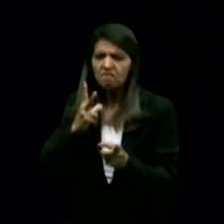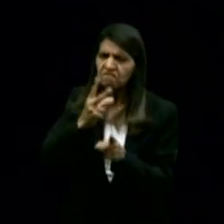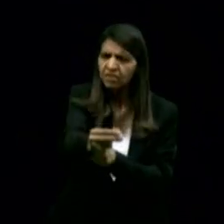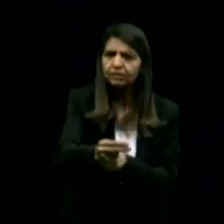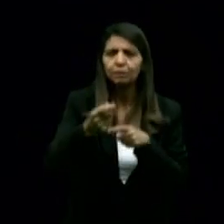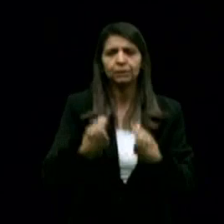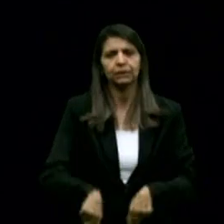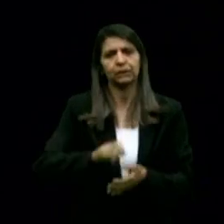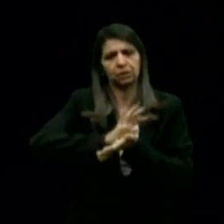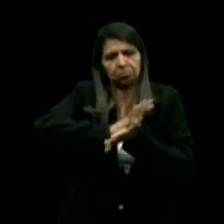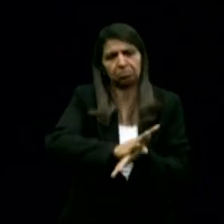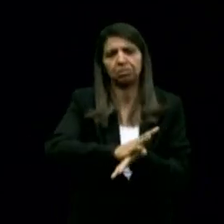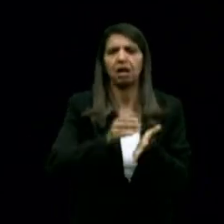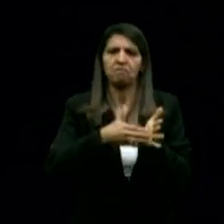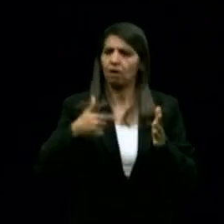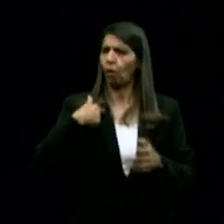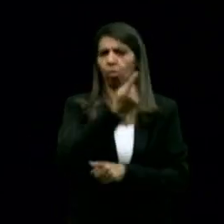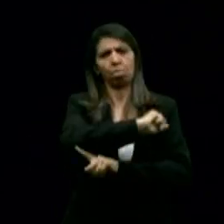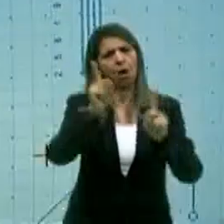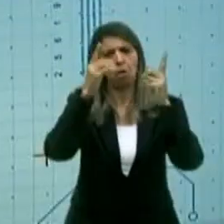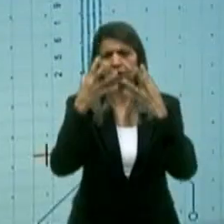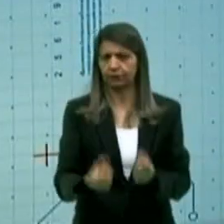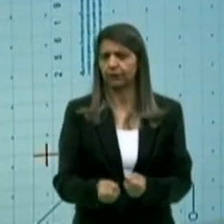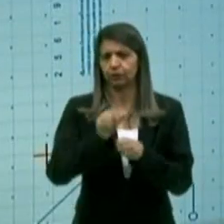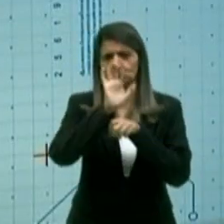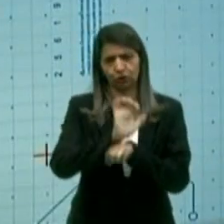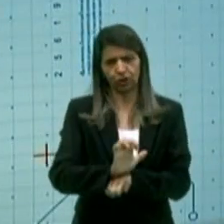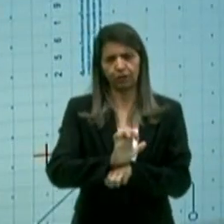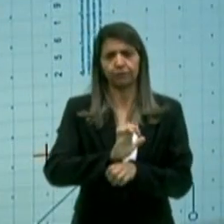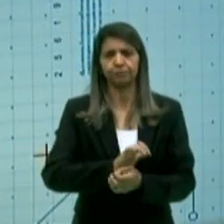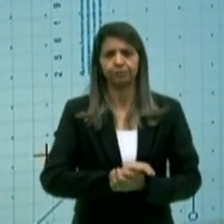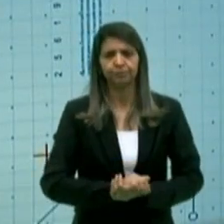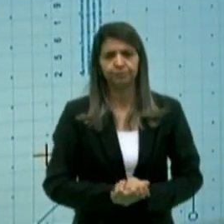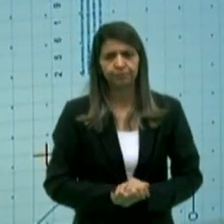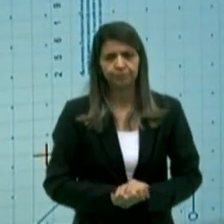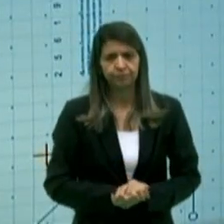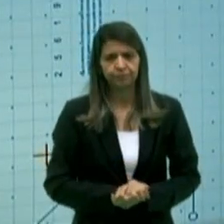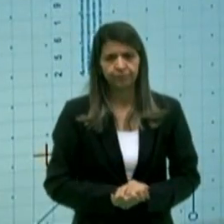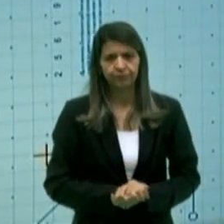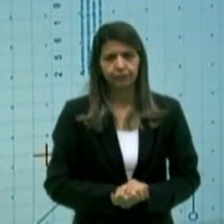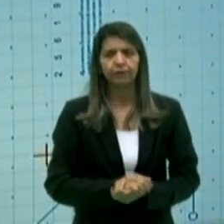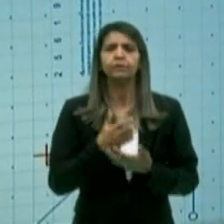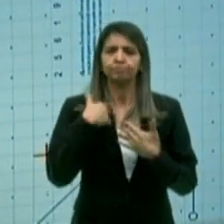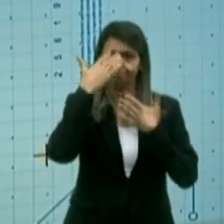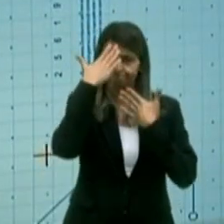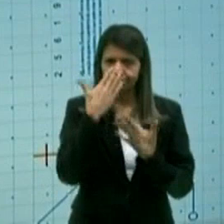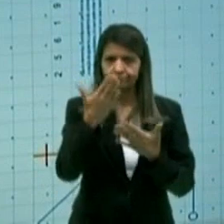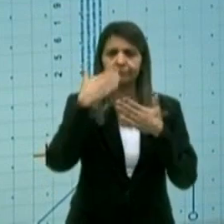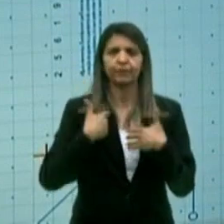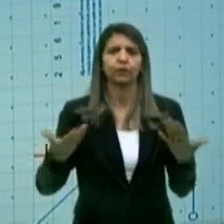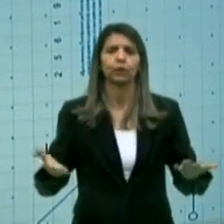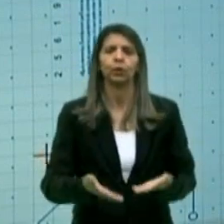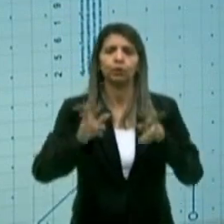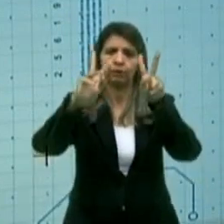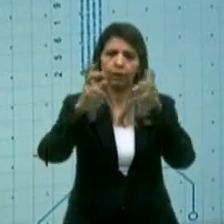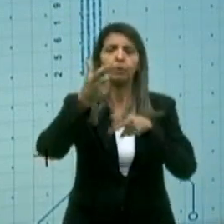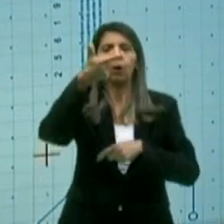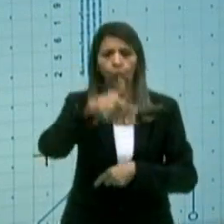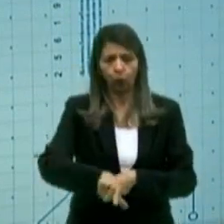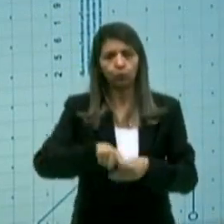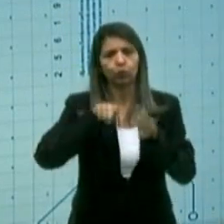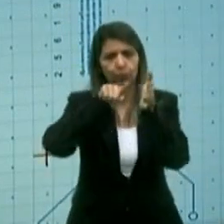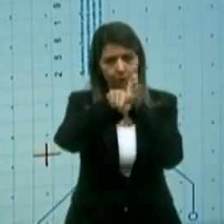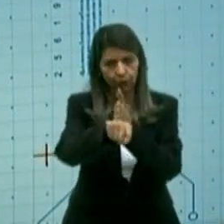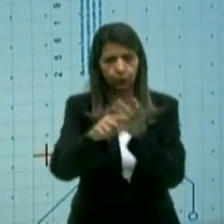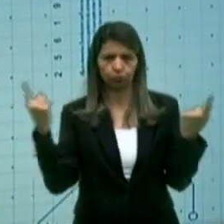esse grande mal que é a fome, que a gente não pode aceitar no nosso estado. Agradeço aos candidatos presentes. Já vou sortear o tema da próxima pergunta, do